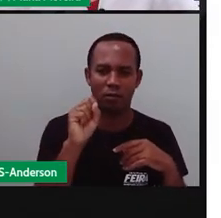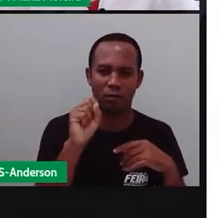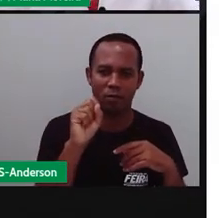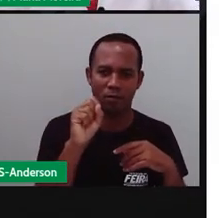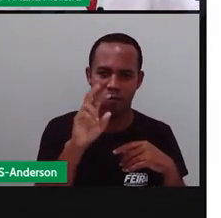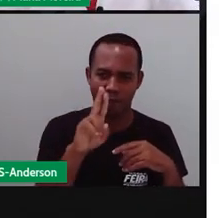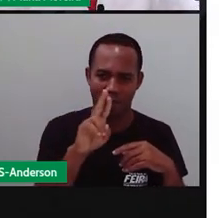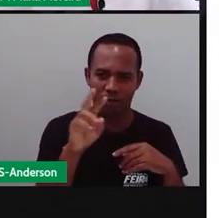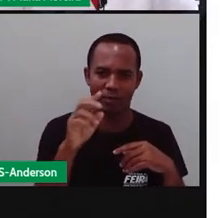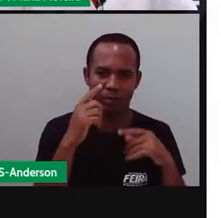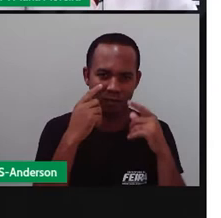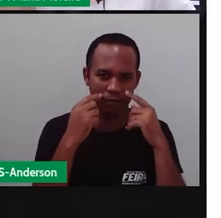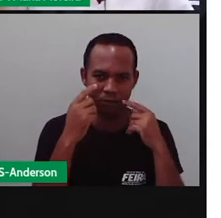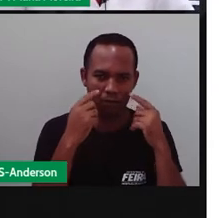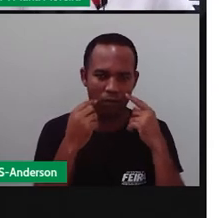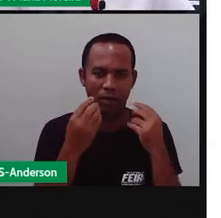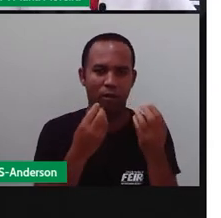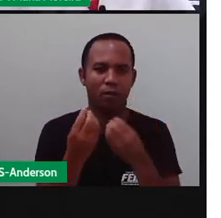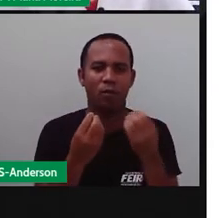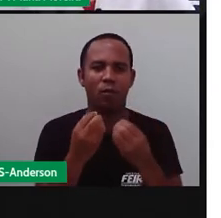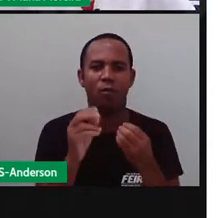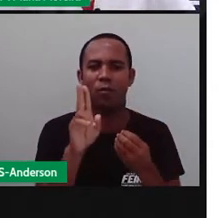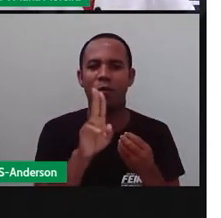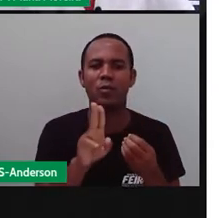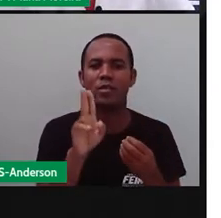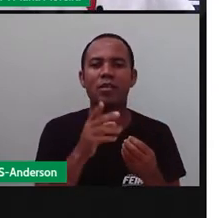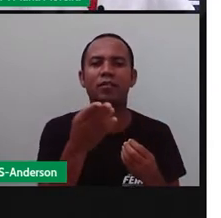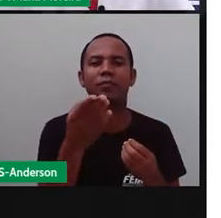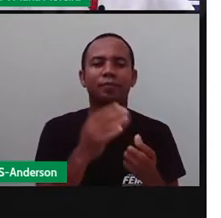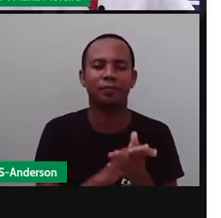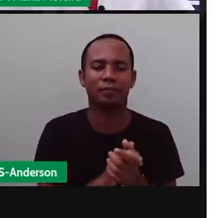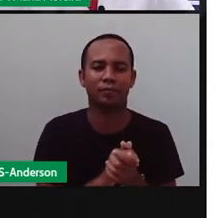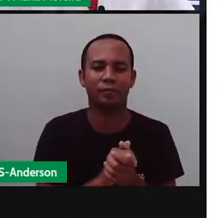aqui, né? Que também é utilizada como cantiga de roda.